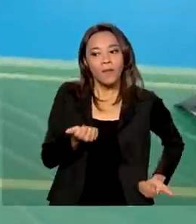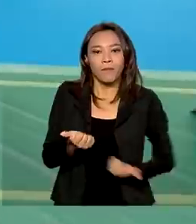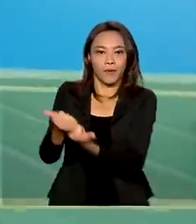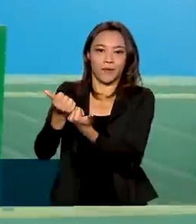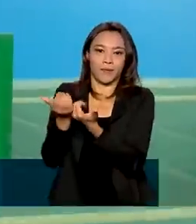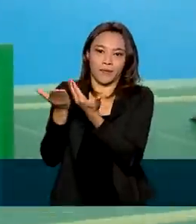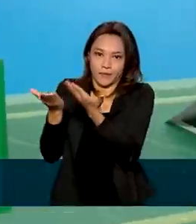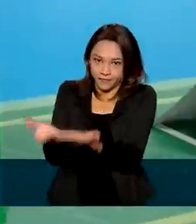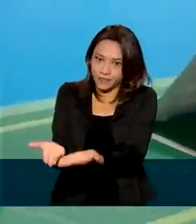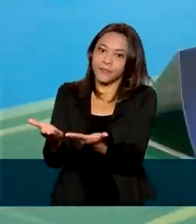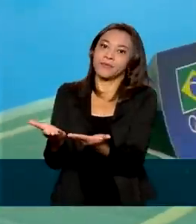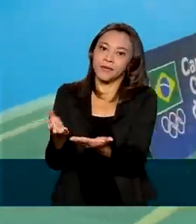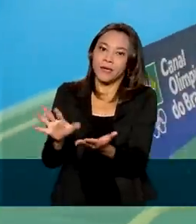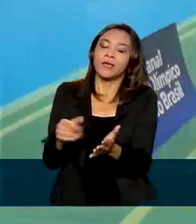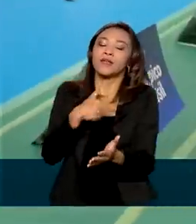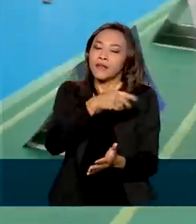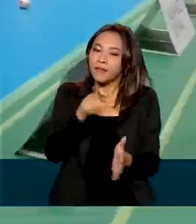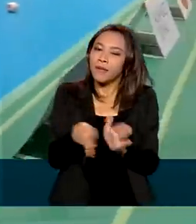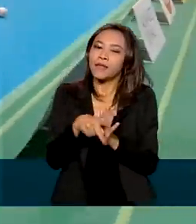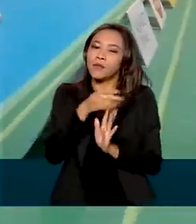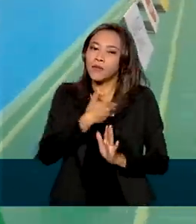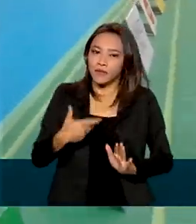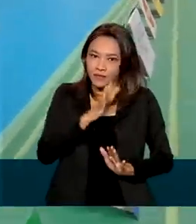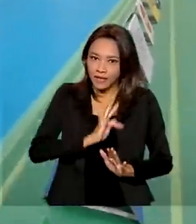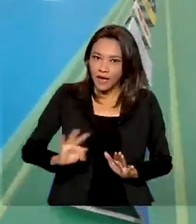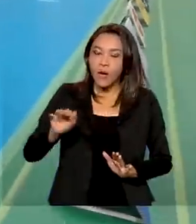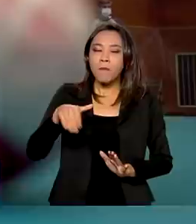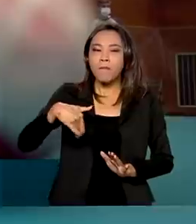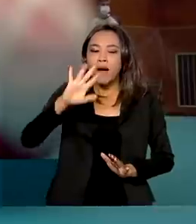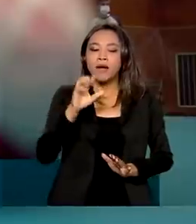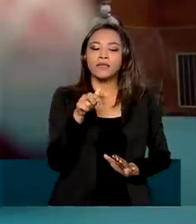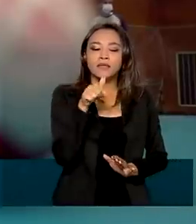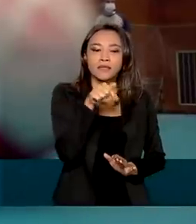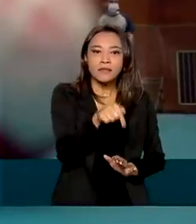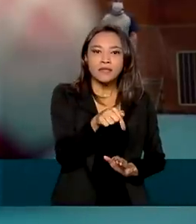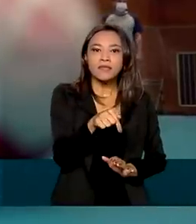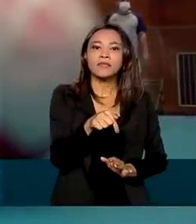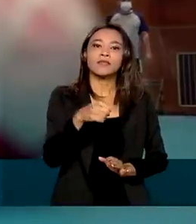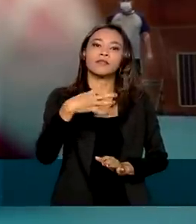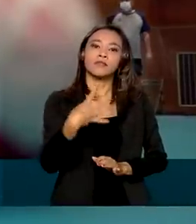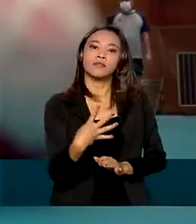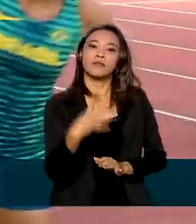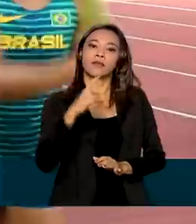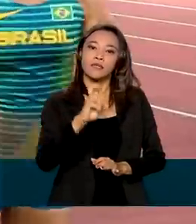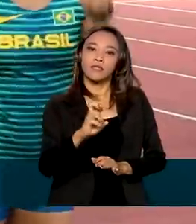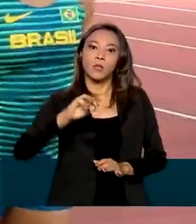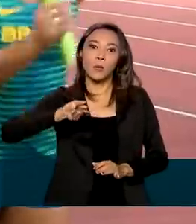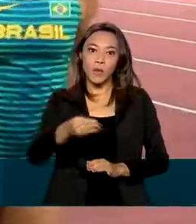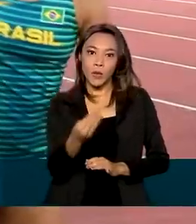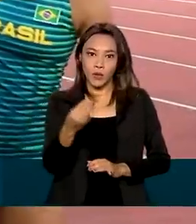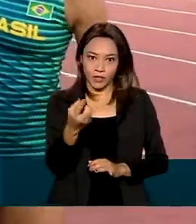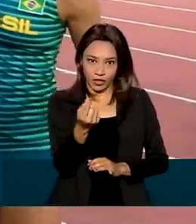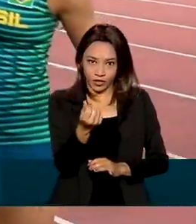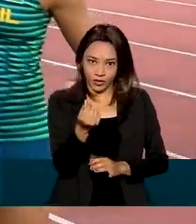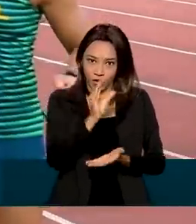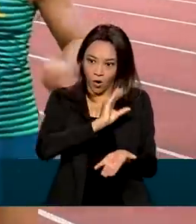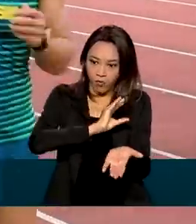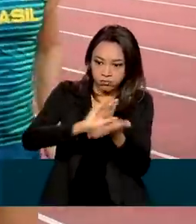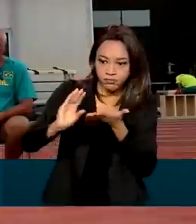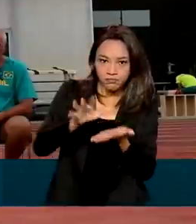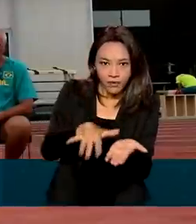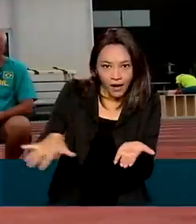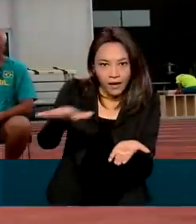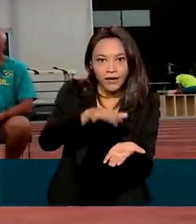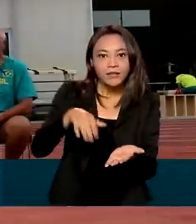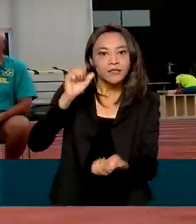do programa Bolsa Atleta do Governo Federal. Foram mais de 745 milhões de reais de investimentos